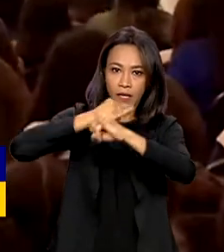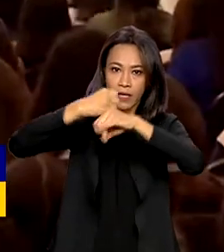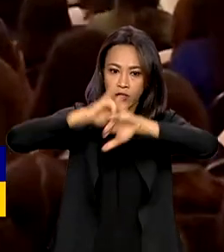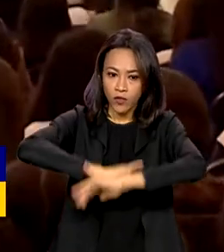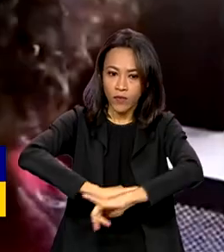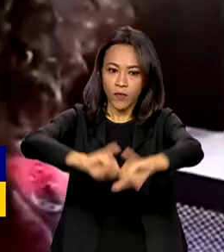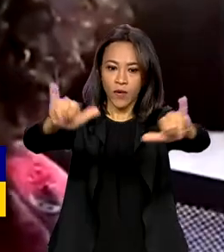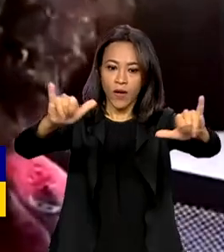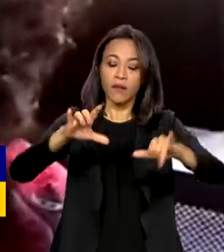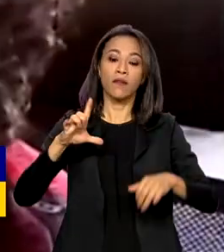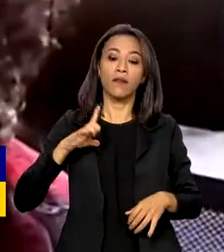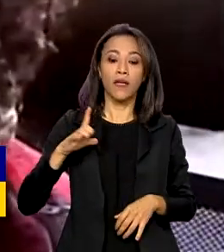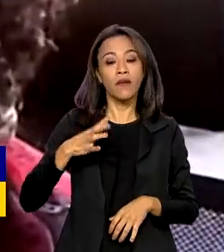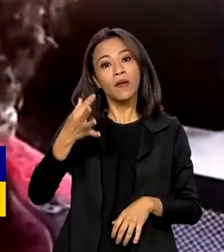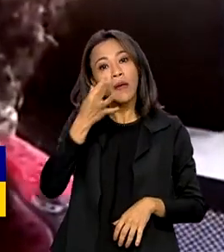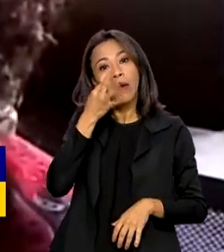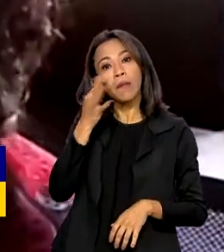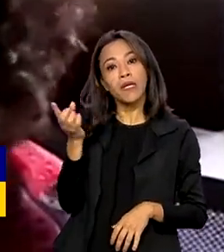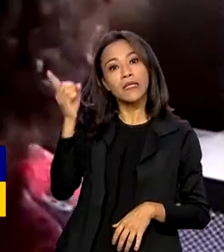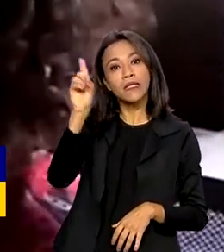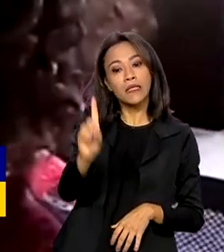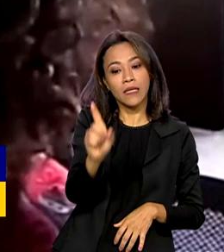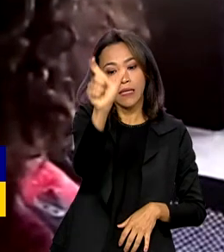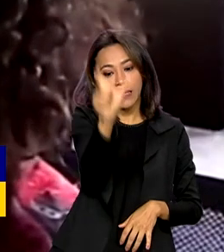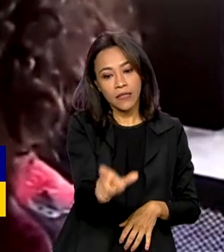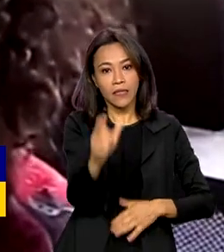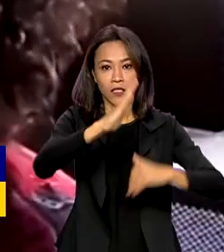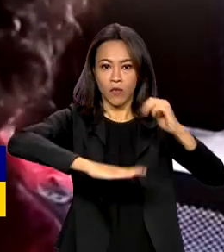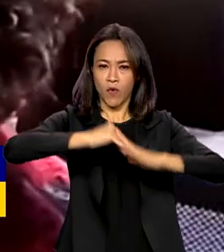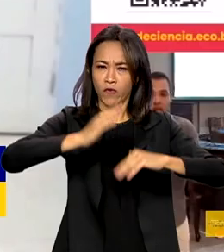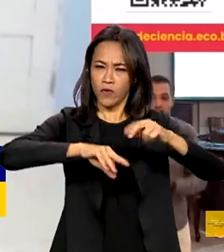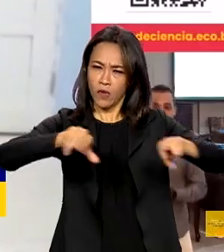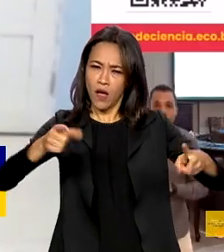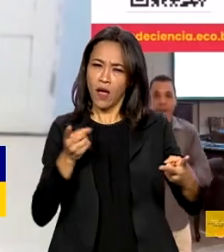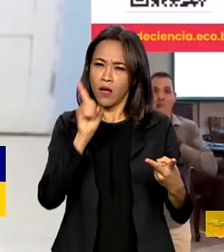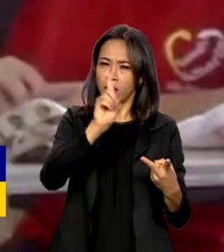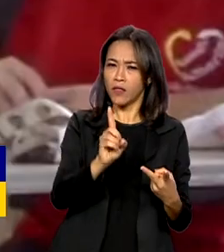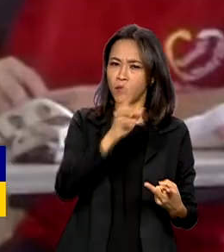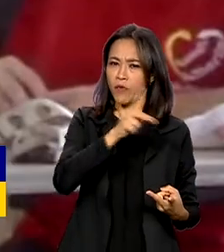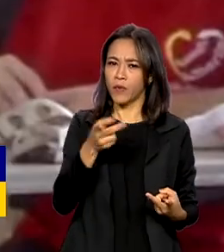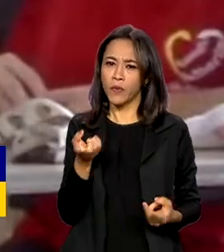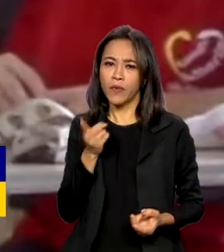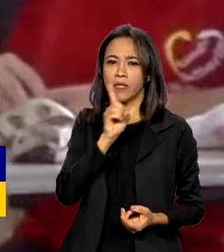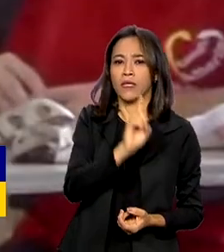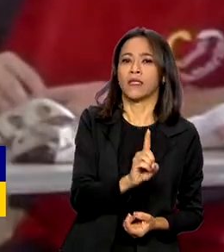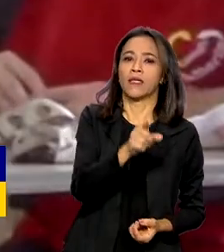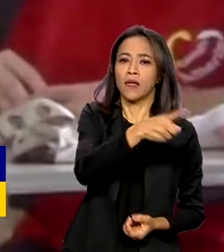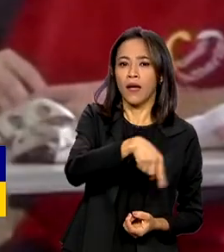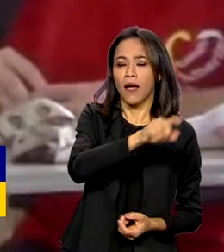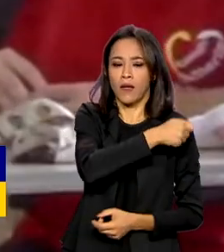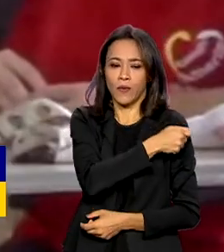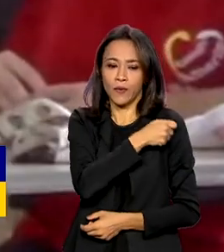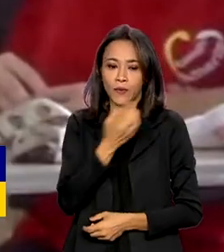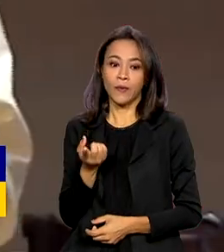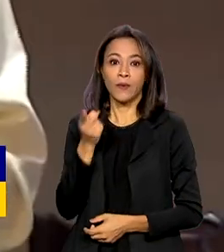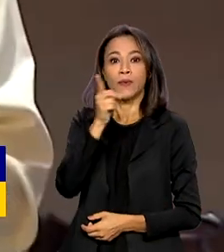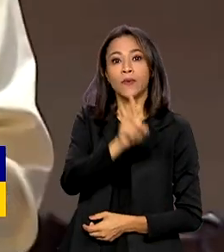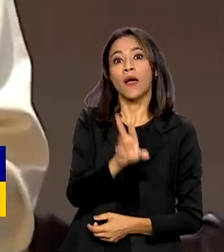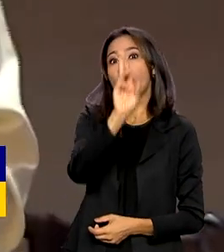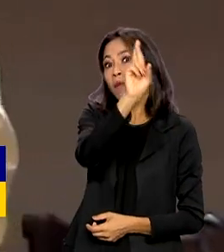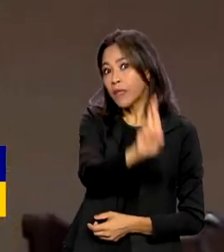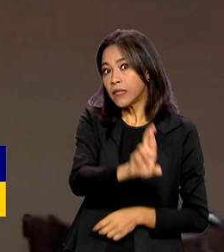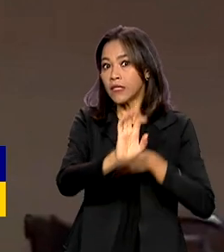participação presencial e online de especialistas, professores, alunos, representantes da iniciativa